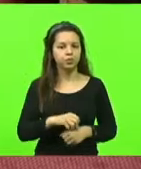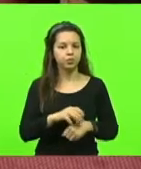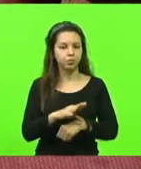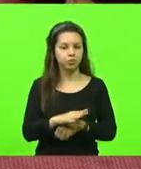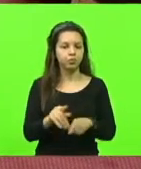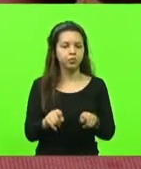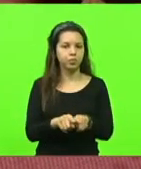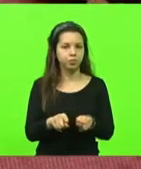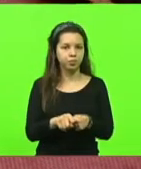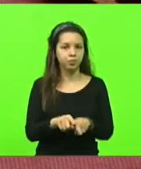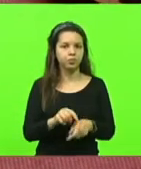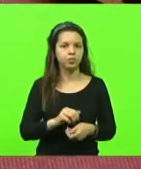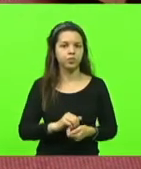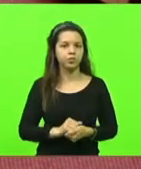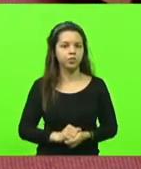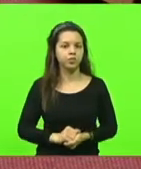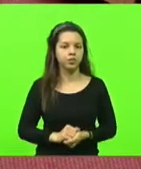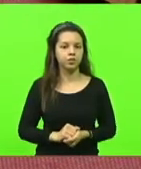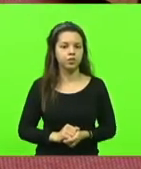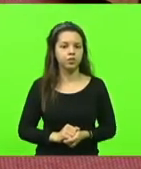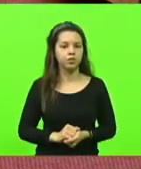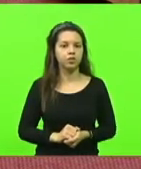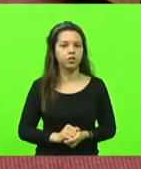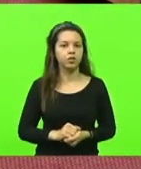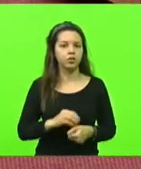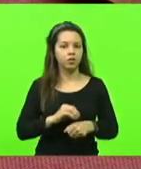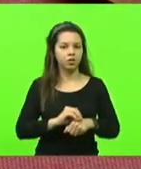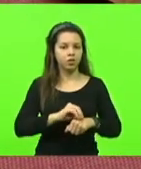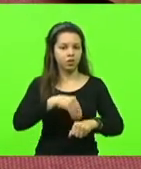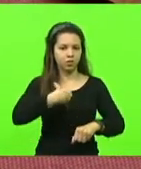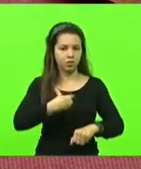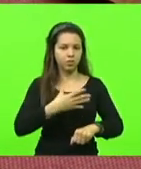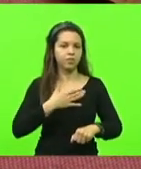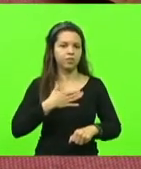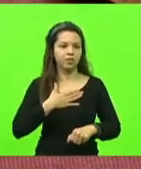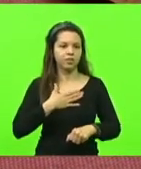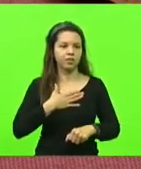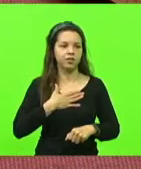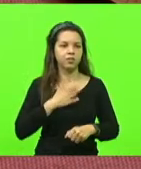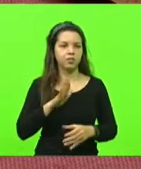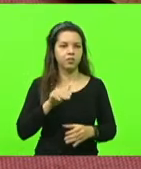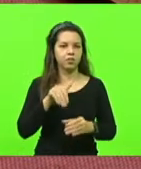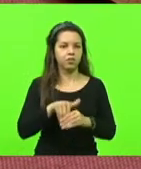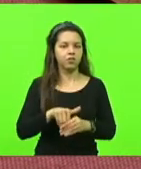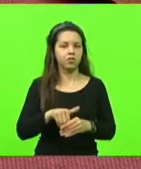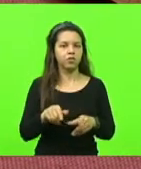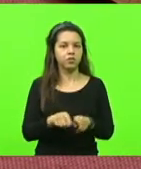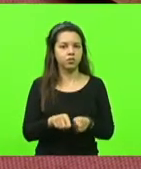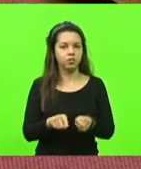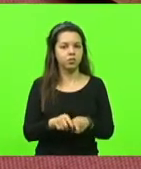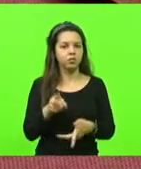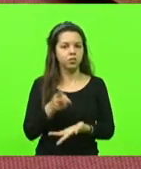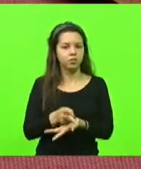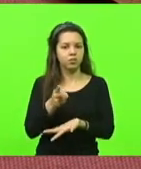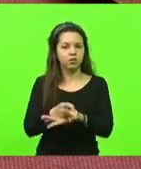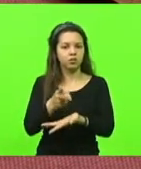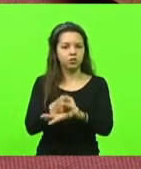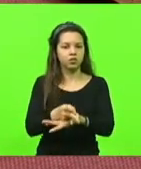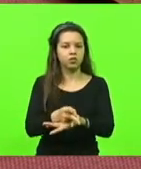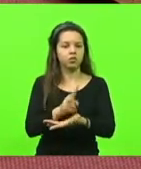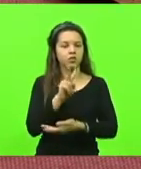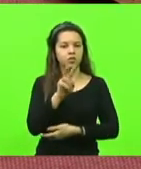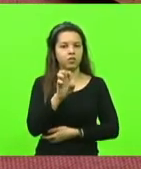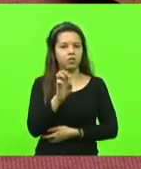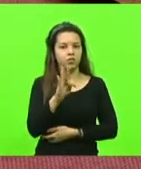Encaminhamento e voto. Vou fazer encaminhamento para mim mesmo, mas eu quero encaminhar o meu voto também pela manutenção do veto.